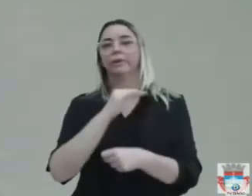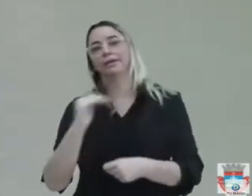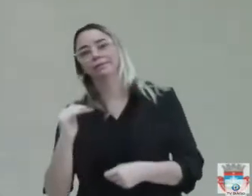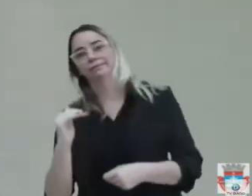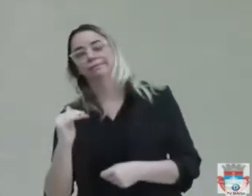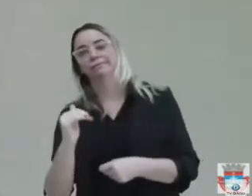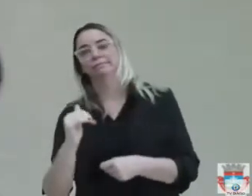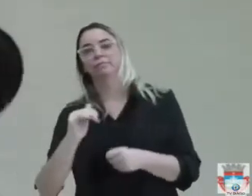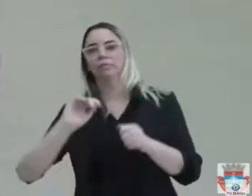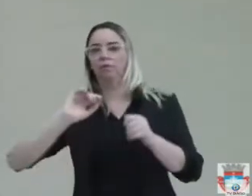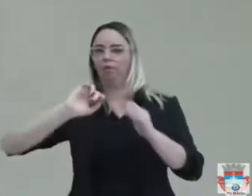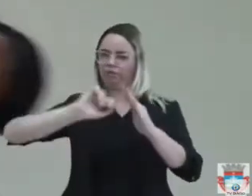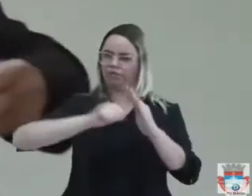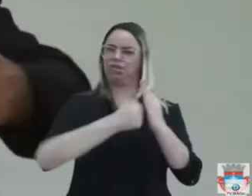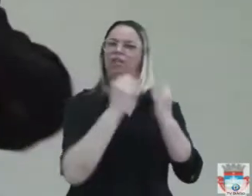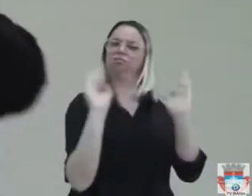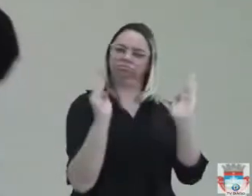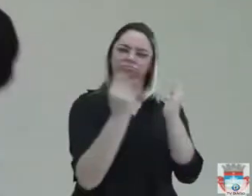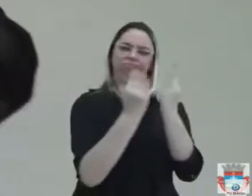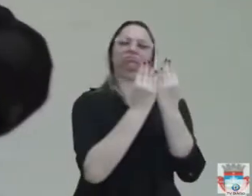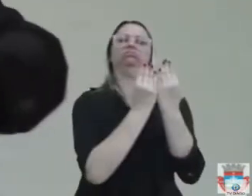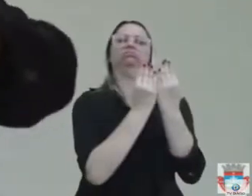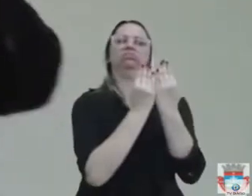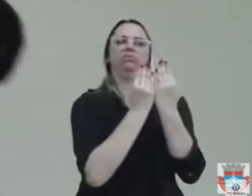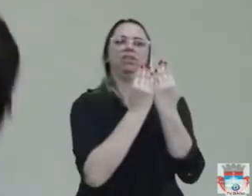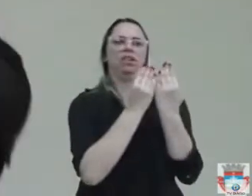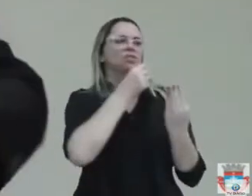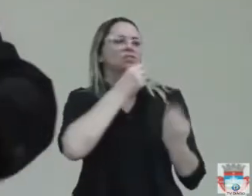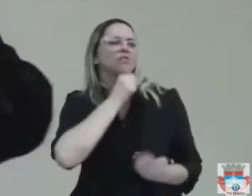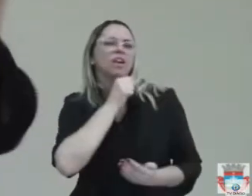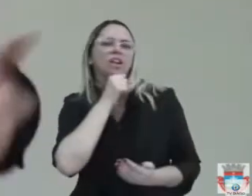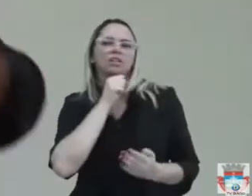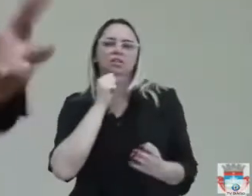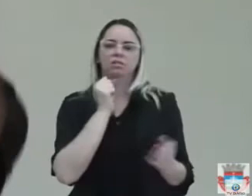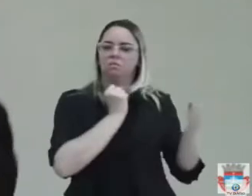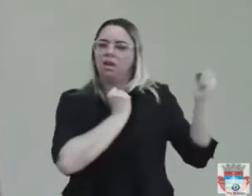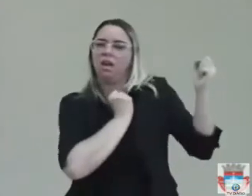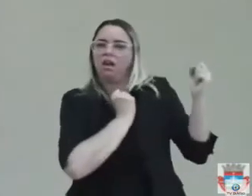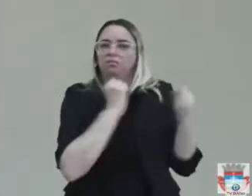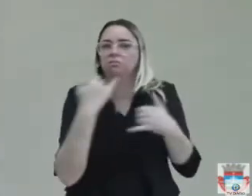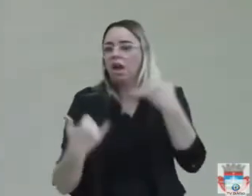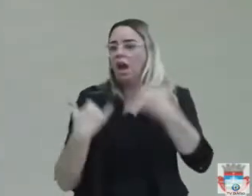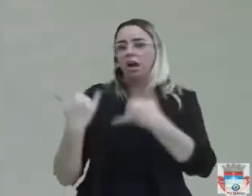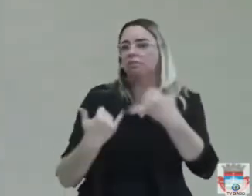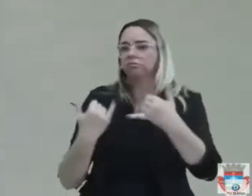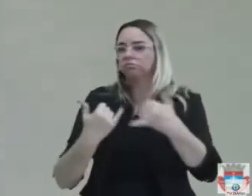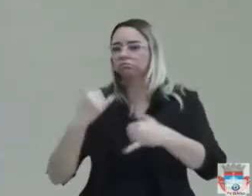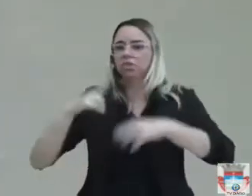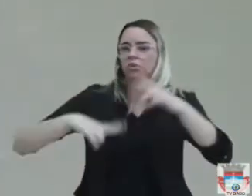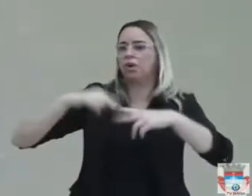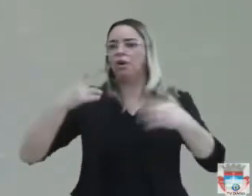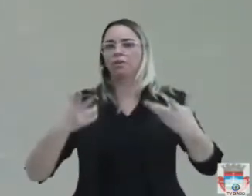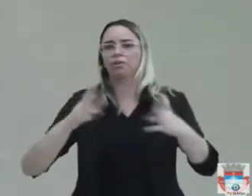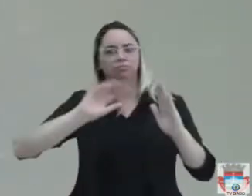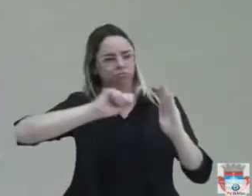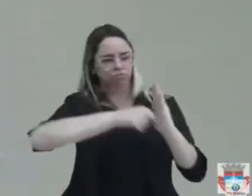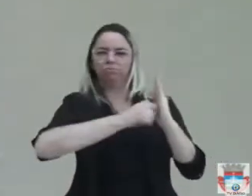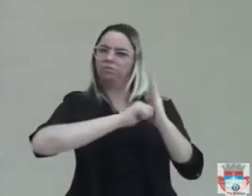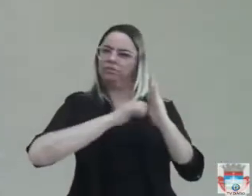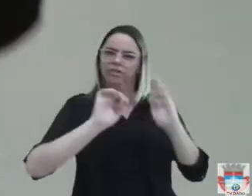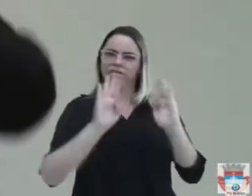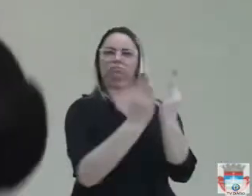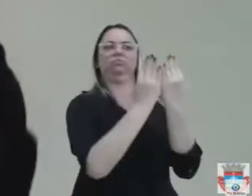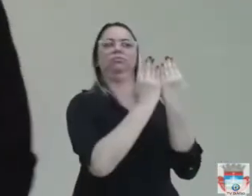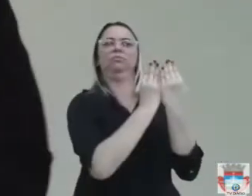velhos iam lá se divertir, jogar um dominó, um baralho, dançar, brincar o São João, o final de ano. Fechado. O